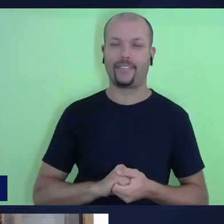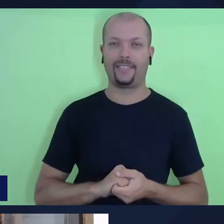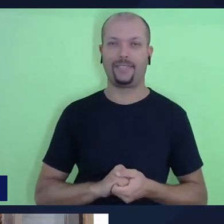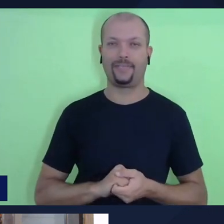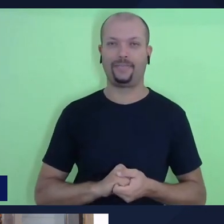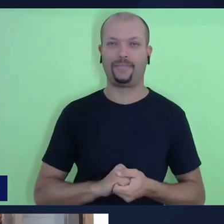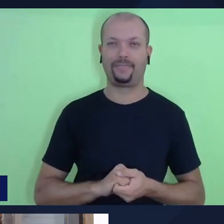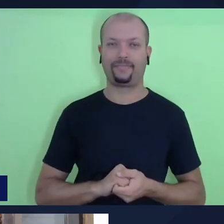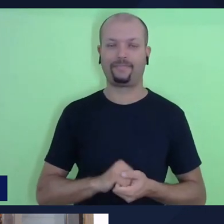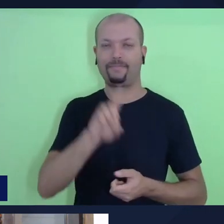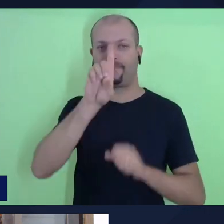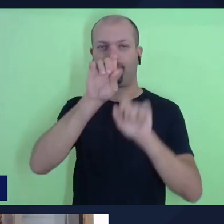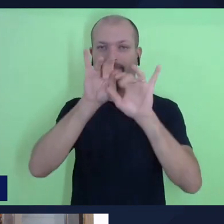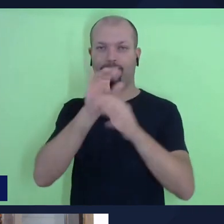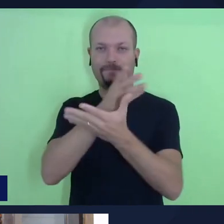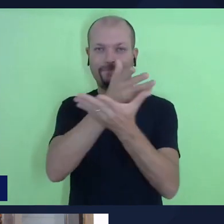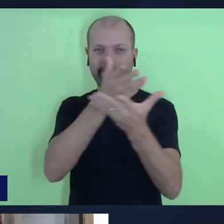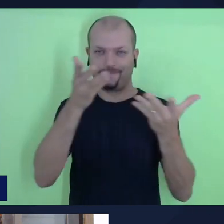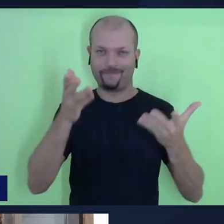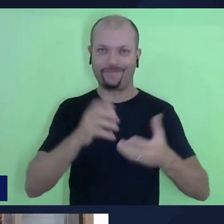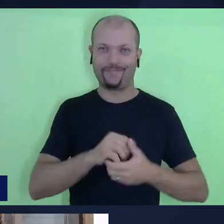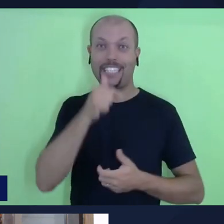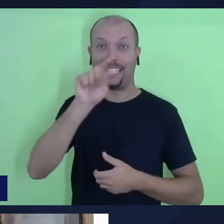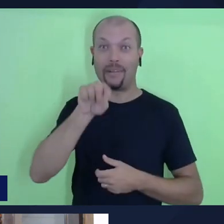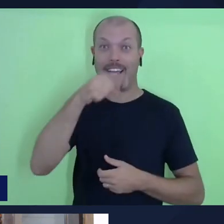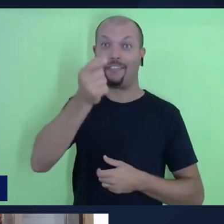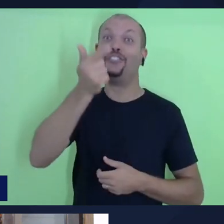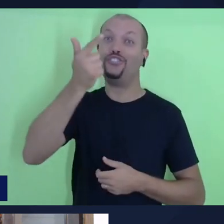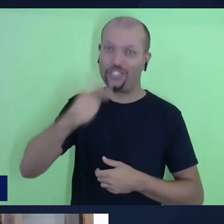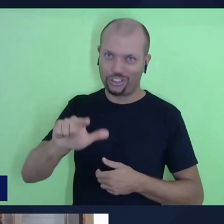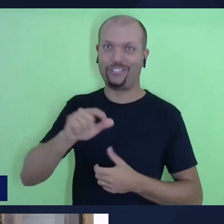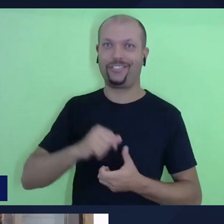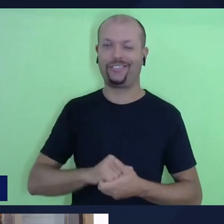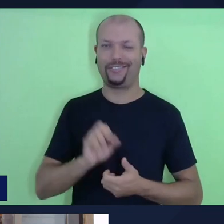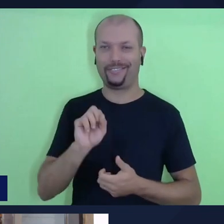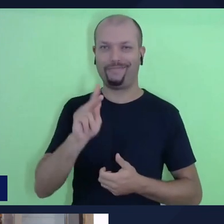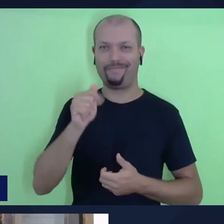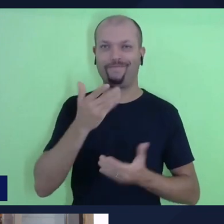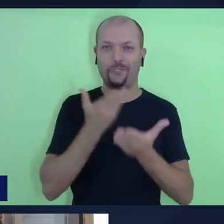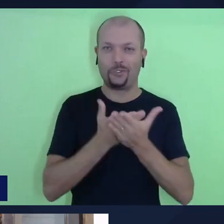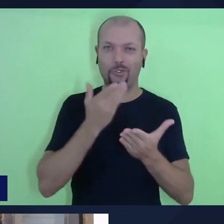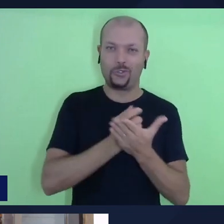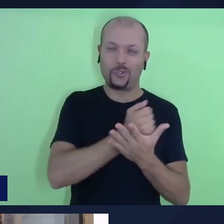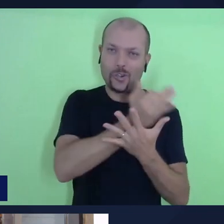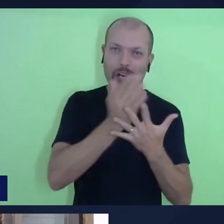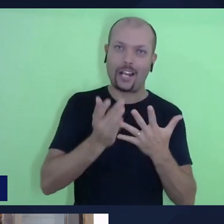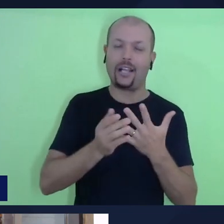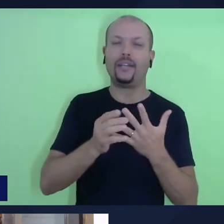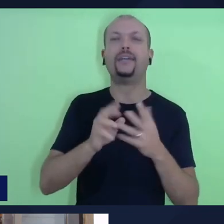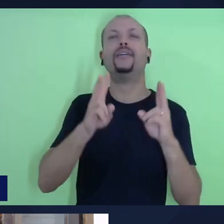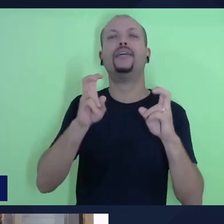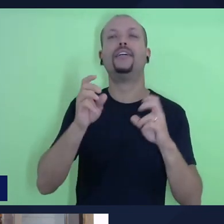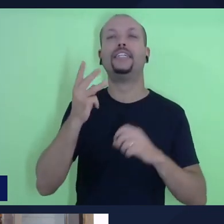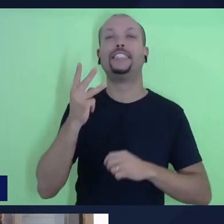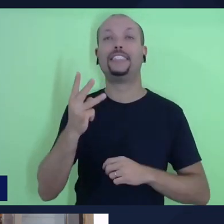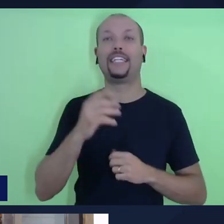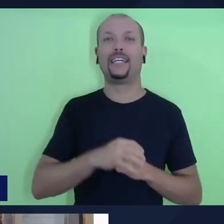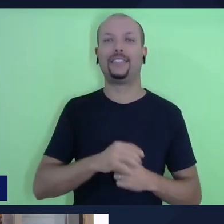Que Deus abençoe você e semana que vem estaremos juntos mais uma vez para o estudo da lição número três. Um abraço e até lá. lá.